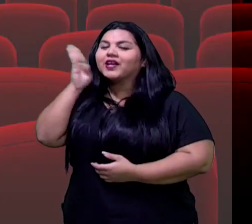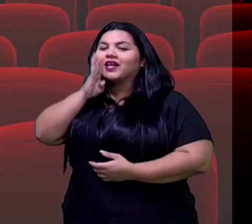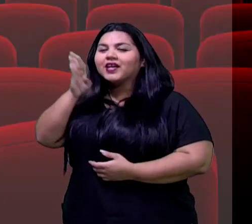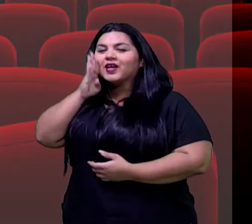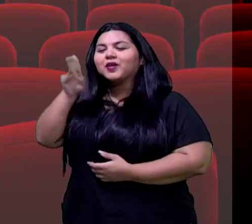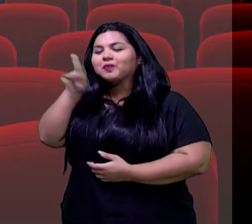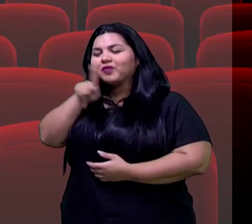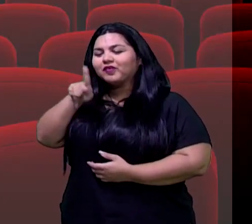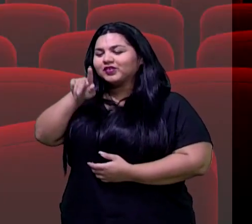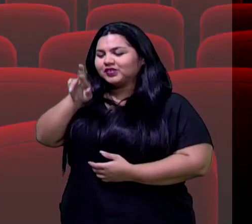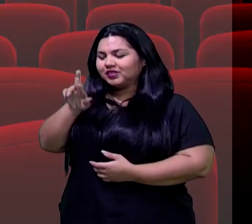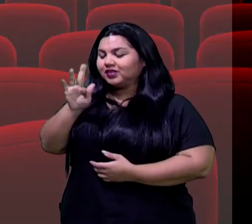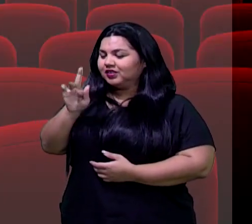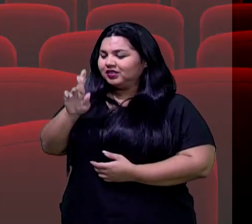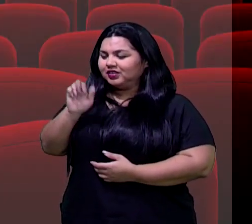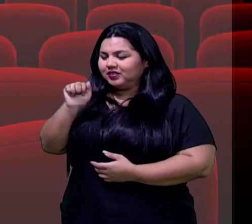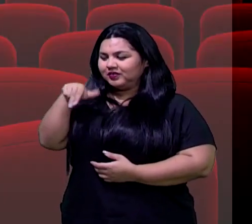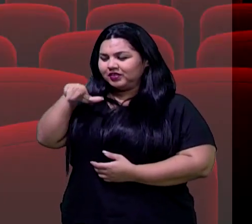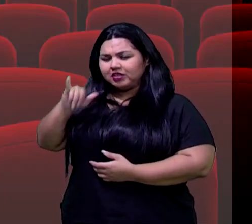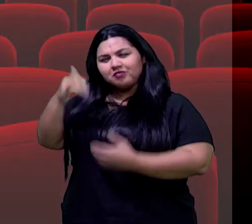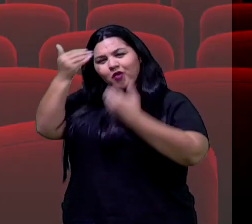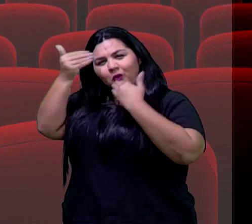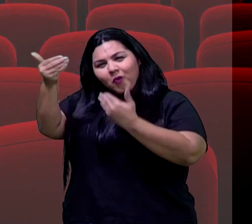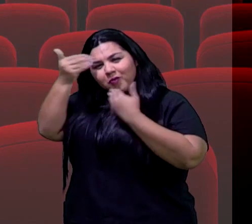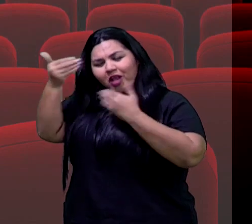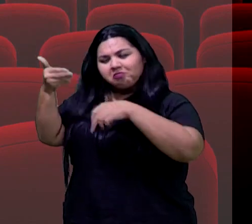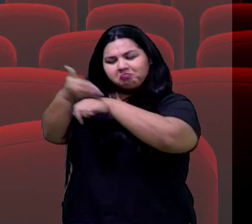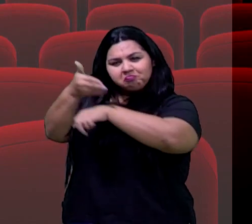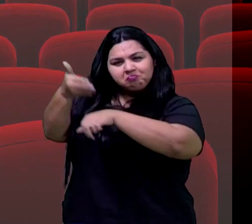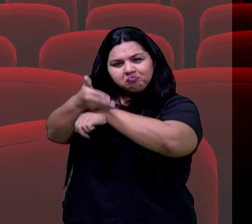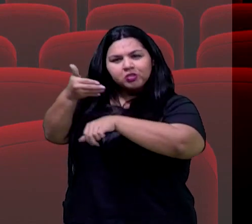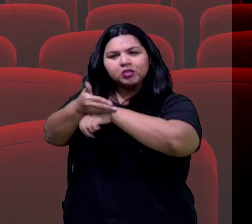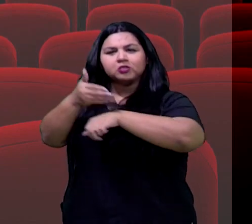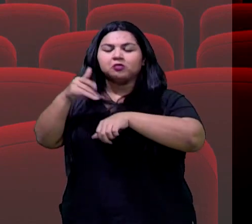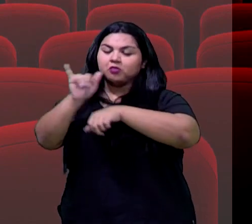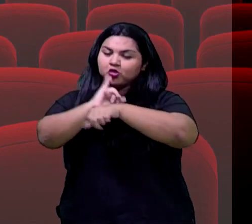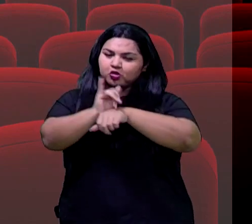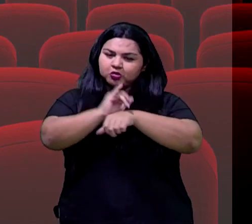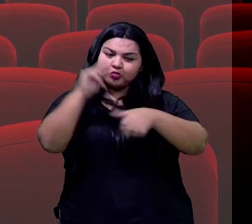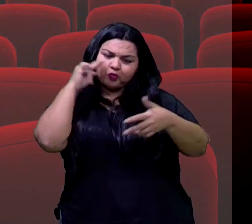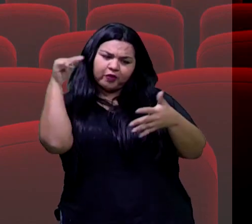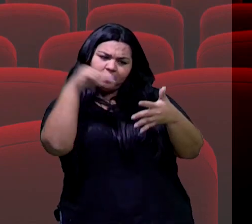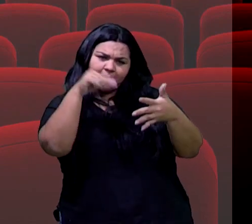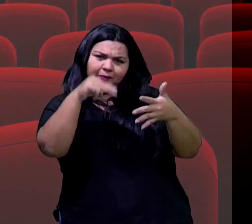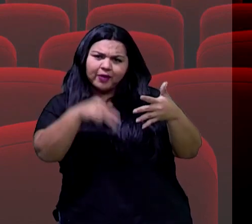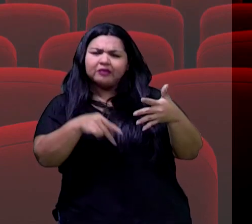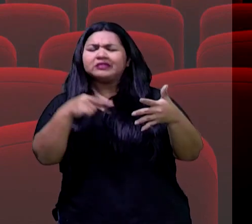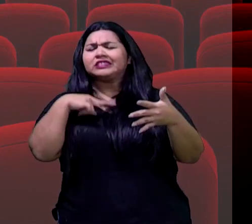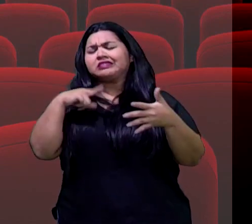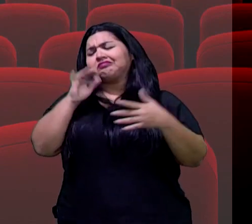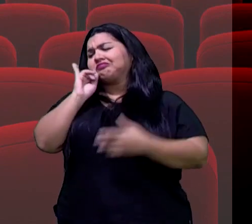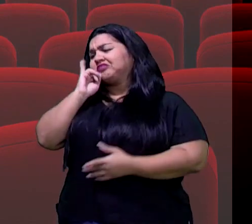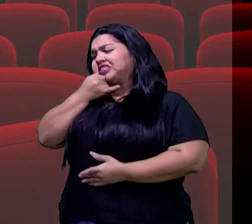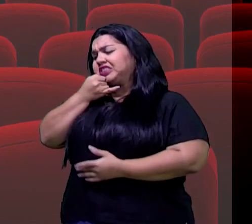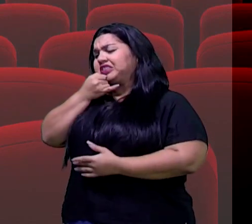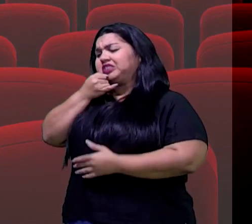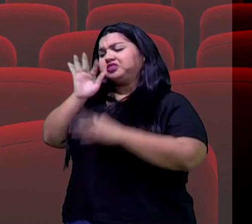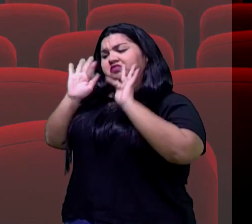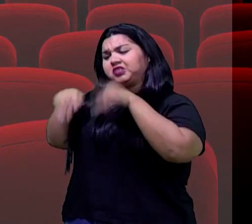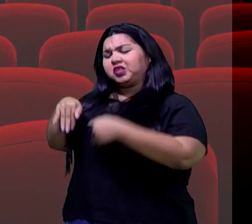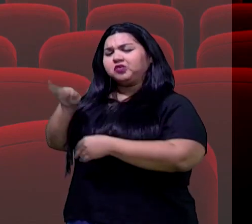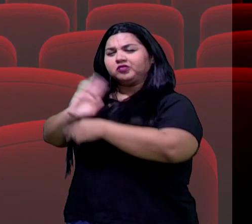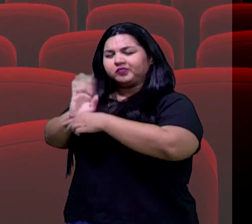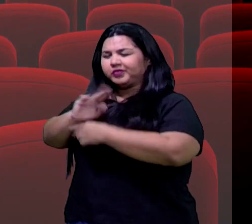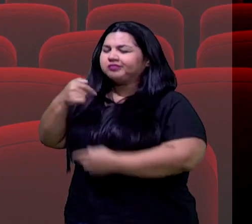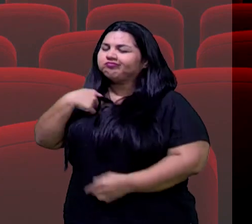professora Franci. Muito obrigada. Muitas participações aqui eu estou acompanhando no YouTube, gente dizendo que é triste o final e tudo mais. Eu